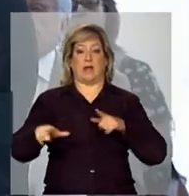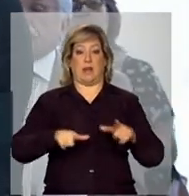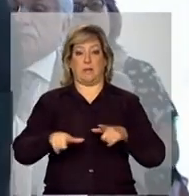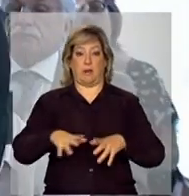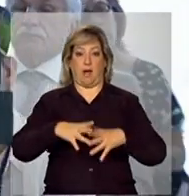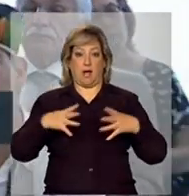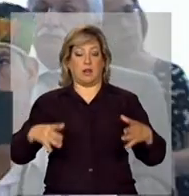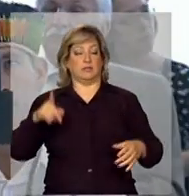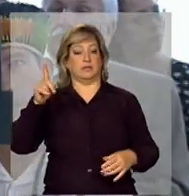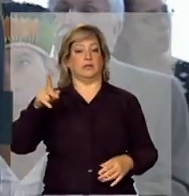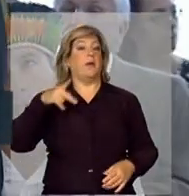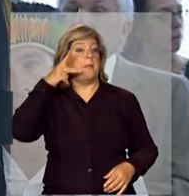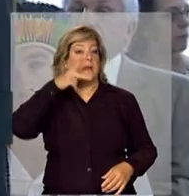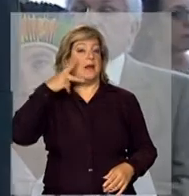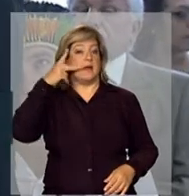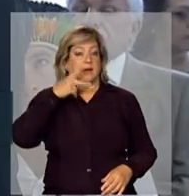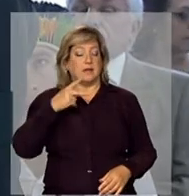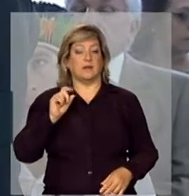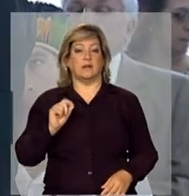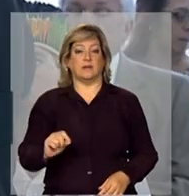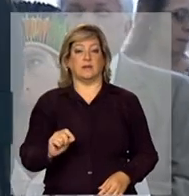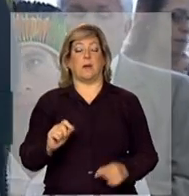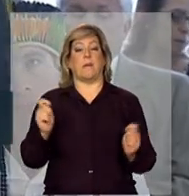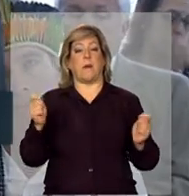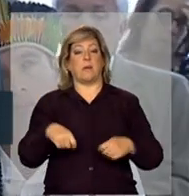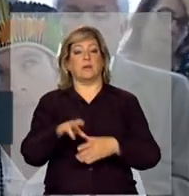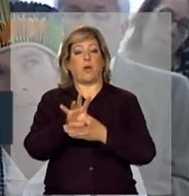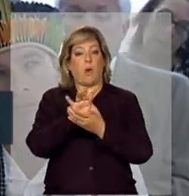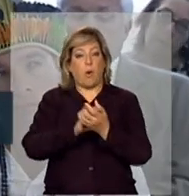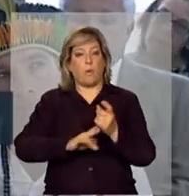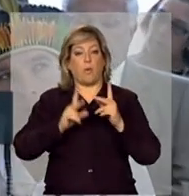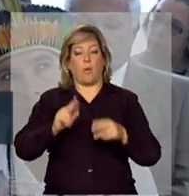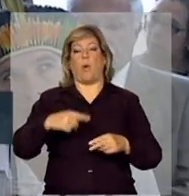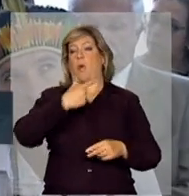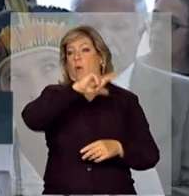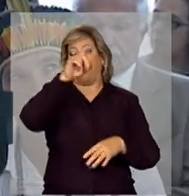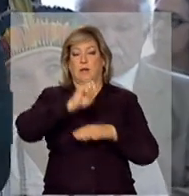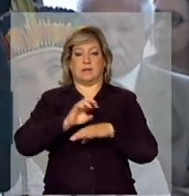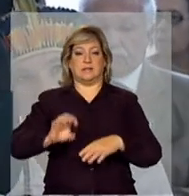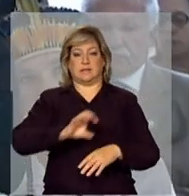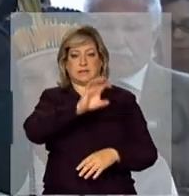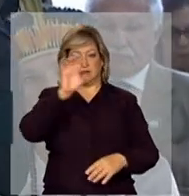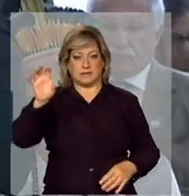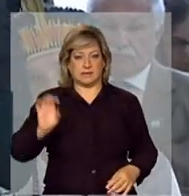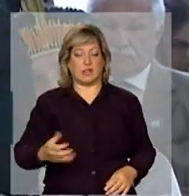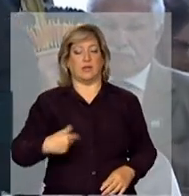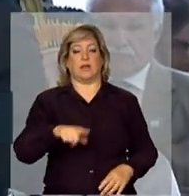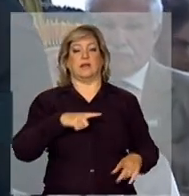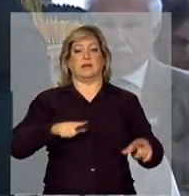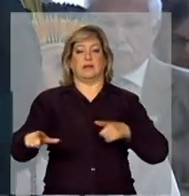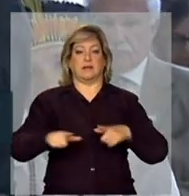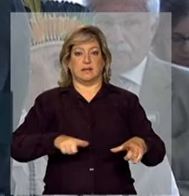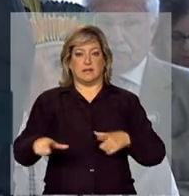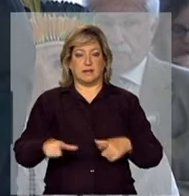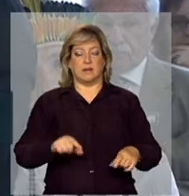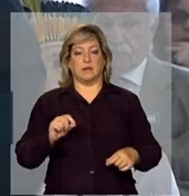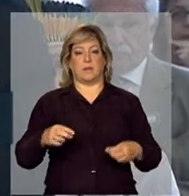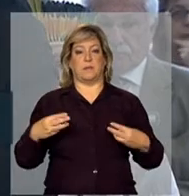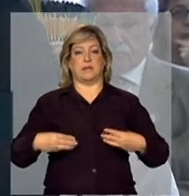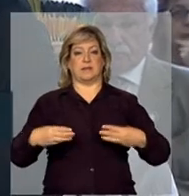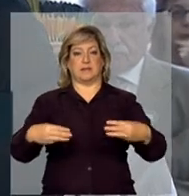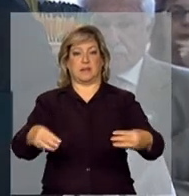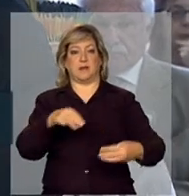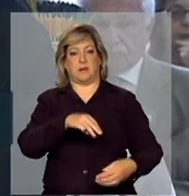que serviu de piloto para ser replicado nos outros estados, nós temos um trabalho em andamento com o Ministério do Meio Ambiente e o ICMBio, para